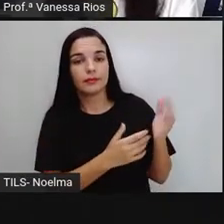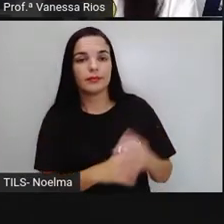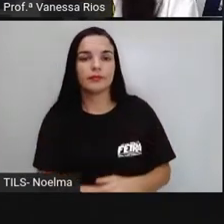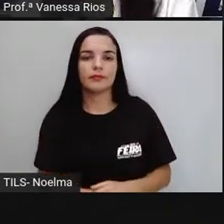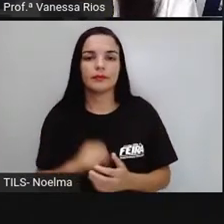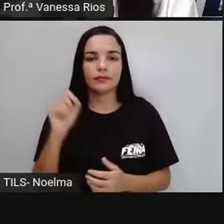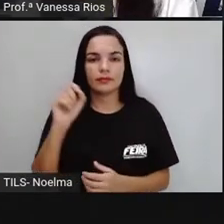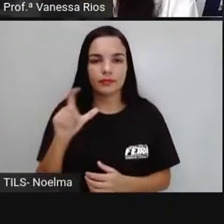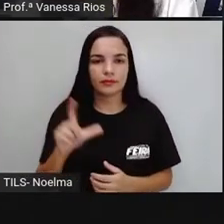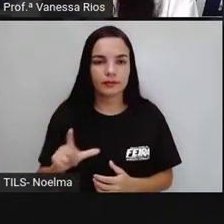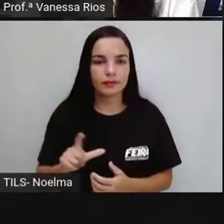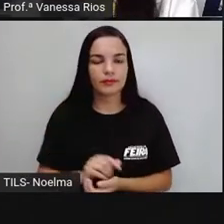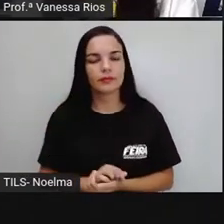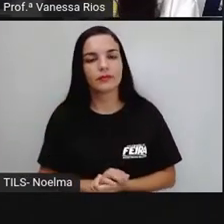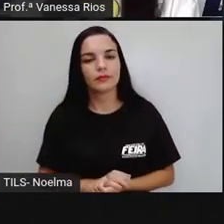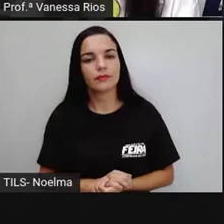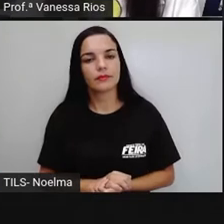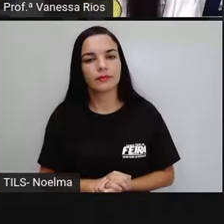lâmpada, número.